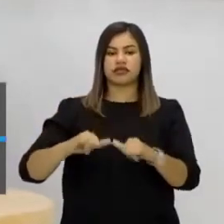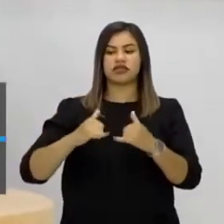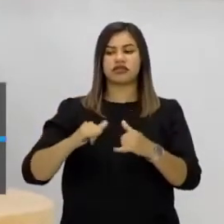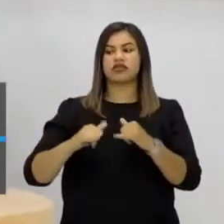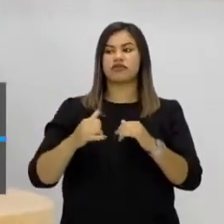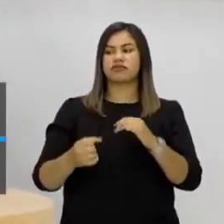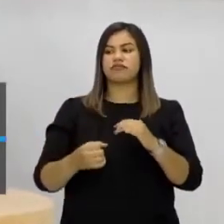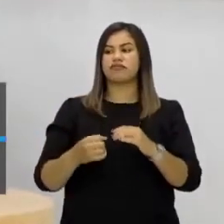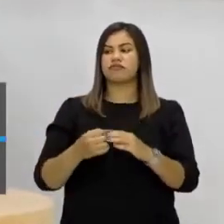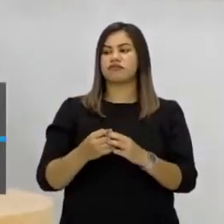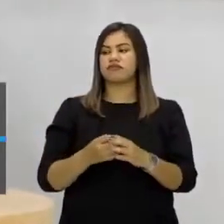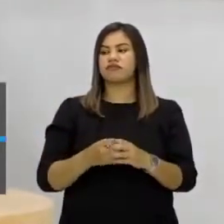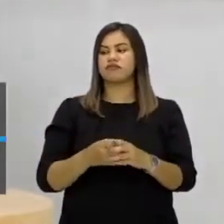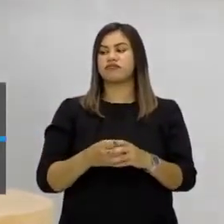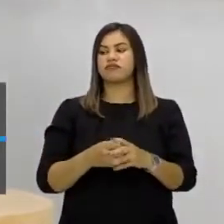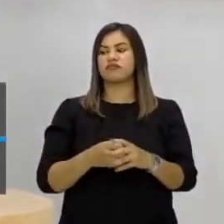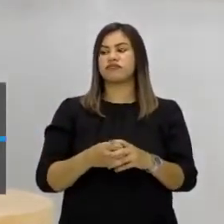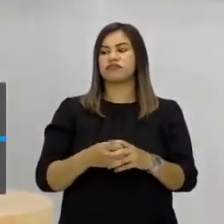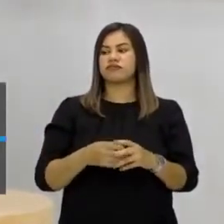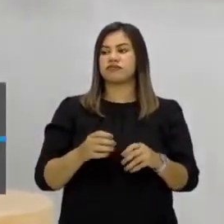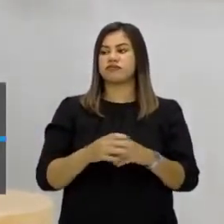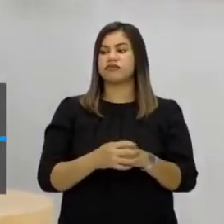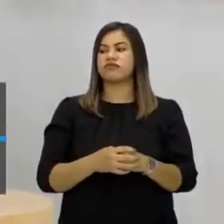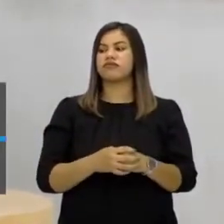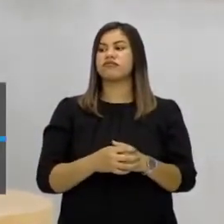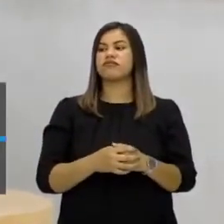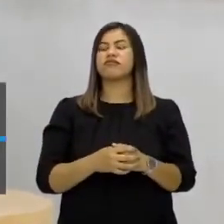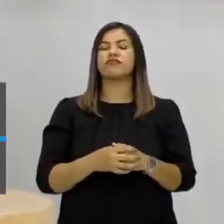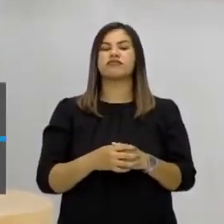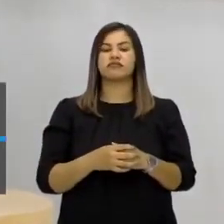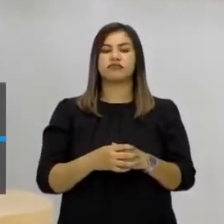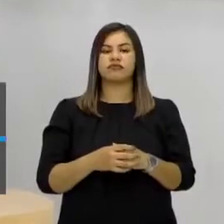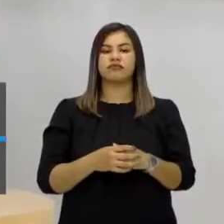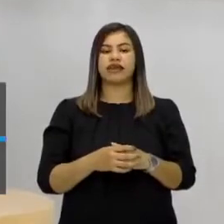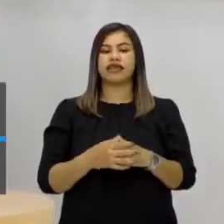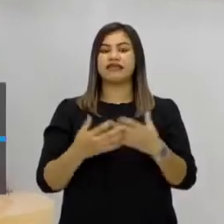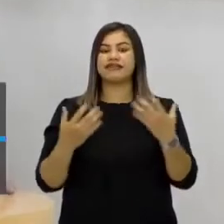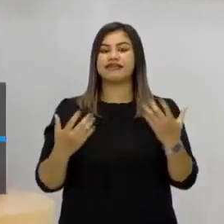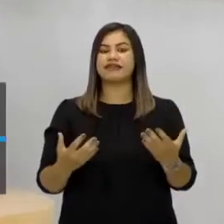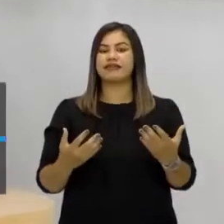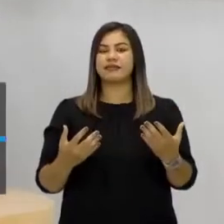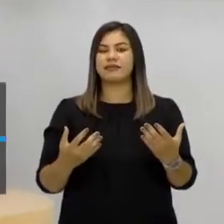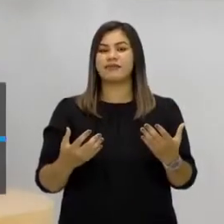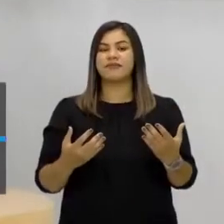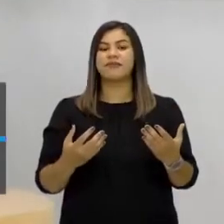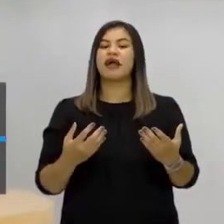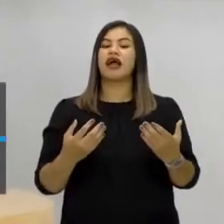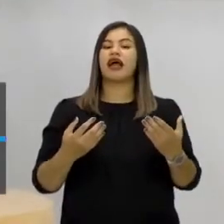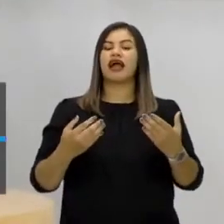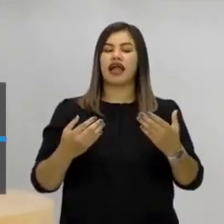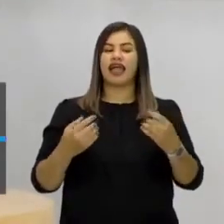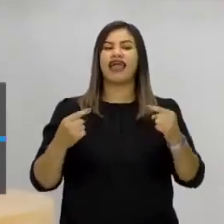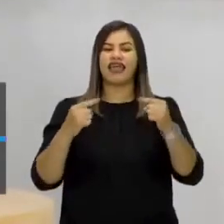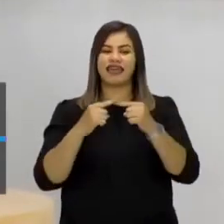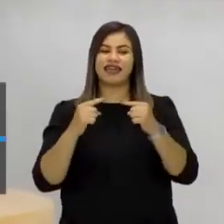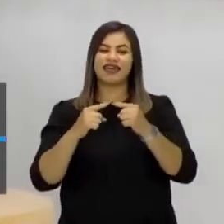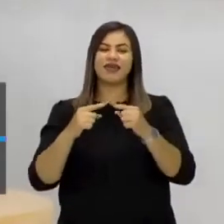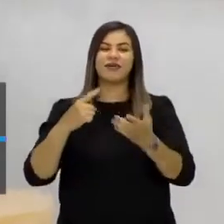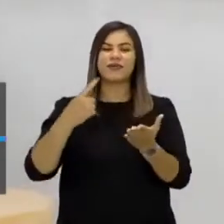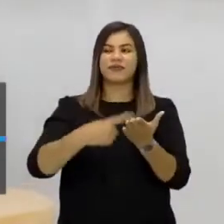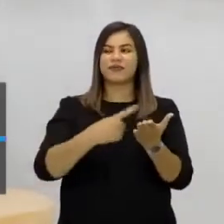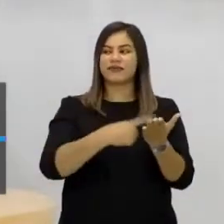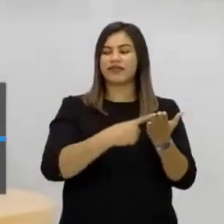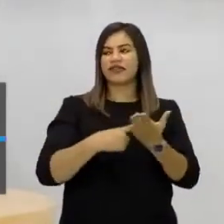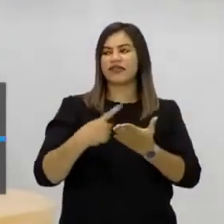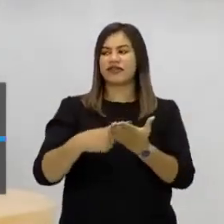da época. Tendo a questão do Benelux, desenvolvendo esse acordo entre os três países, passando